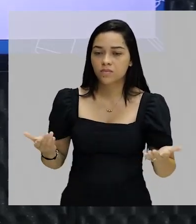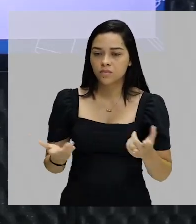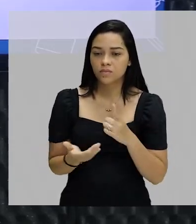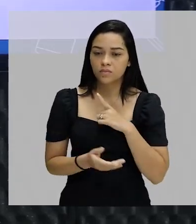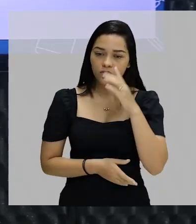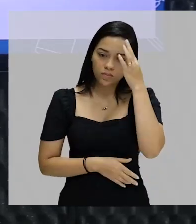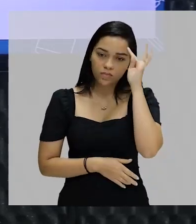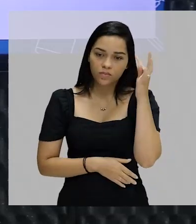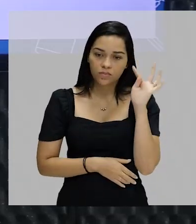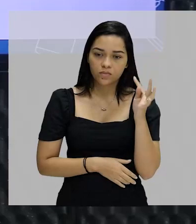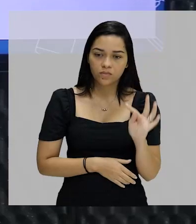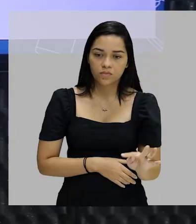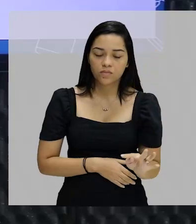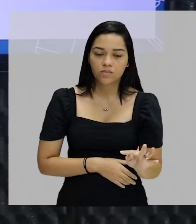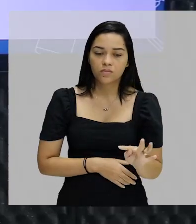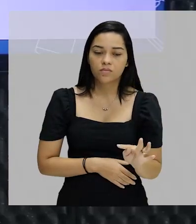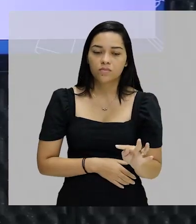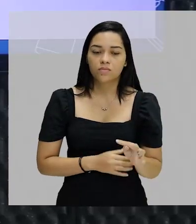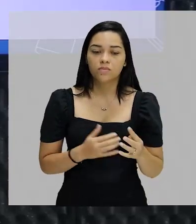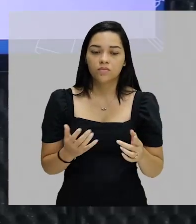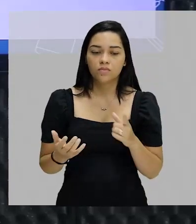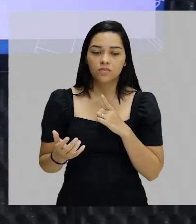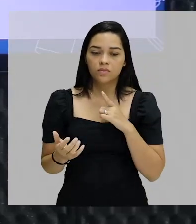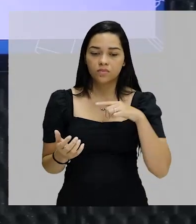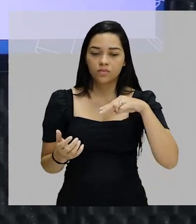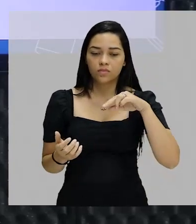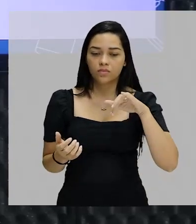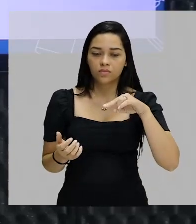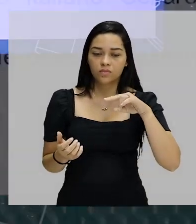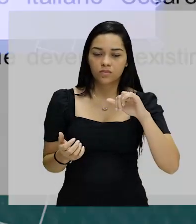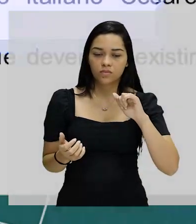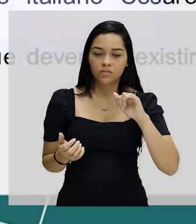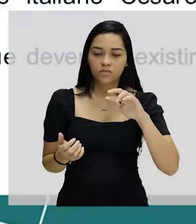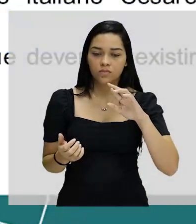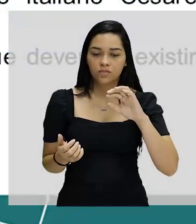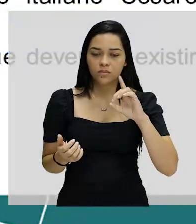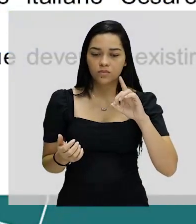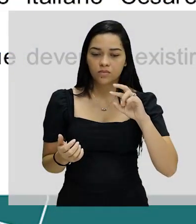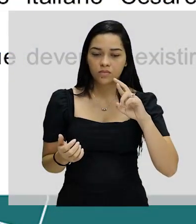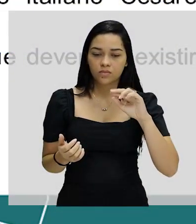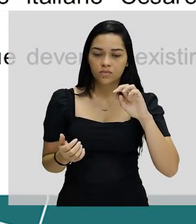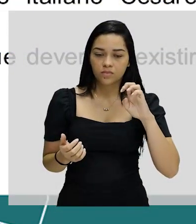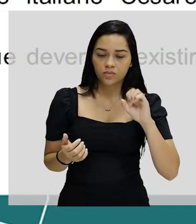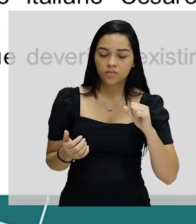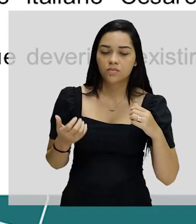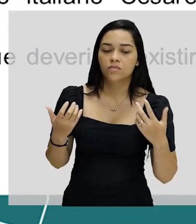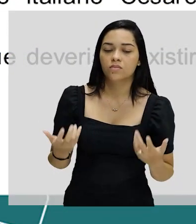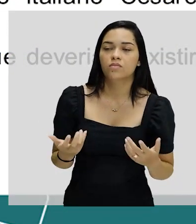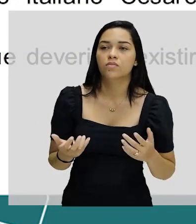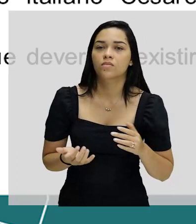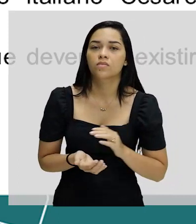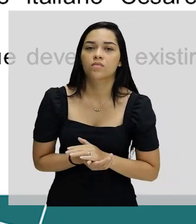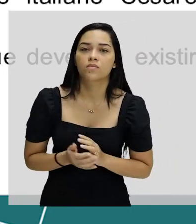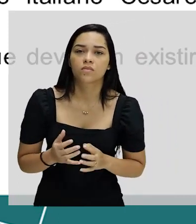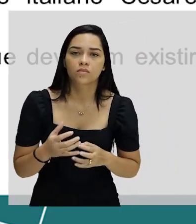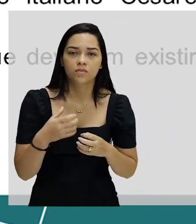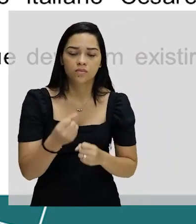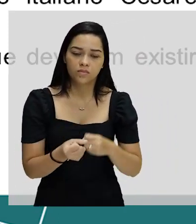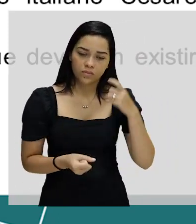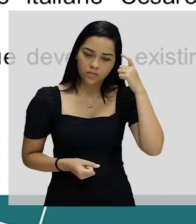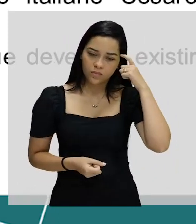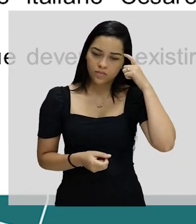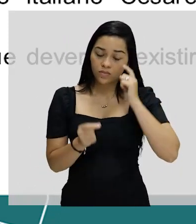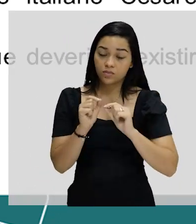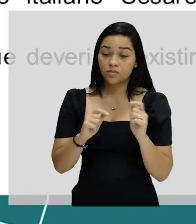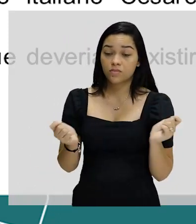teorias, que é a teoria do Nina Rodrigues. Nina Rodrigues defendeu ideias